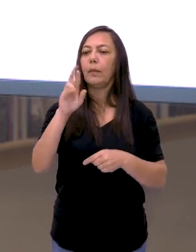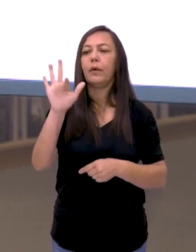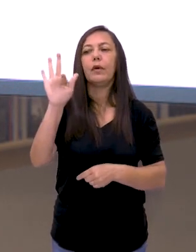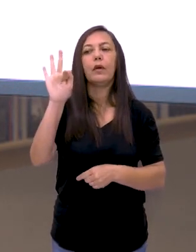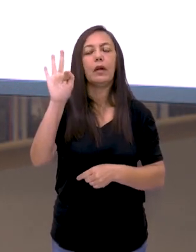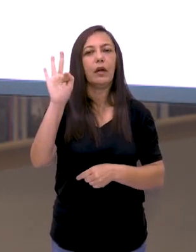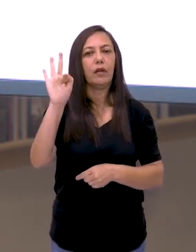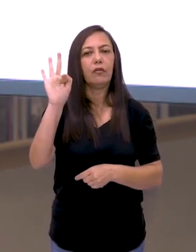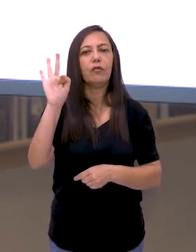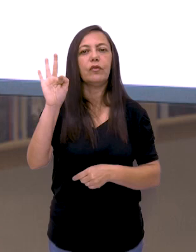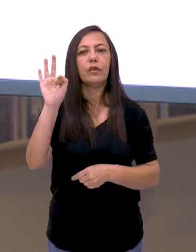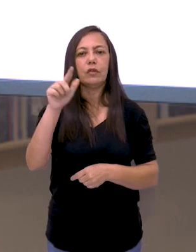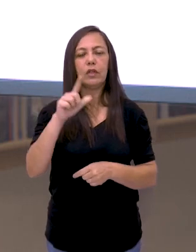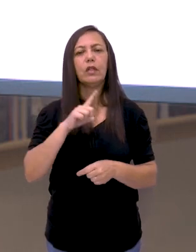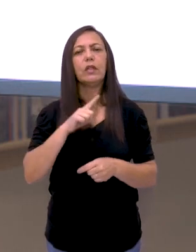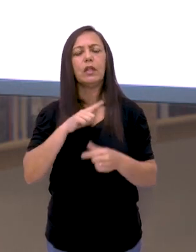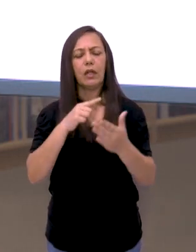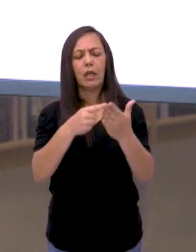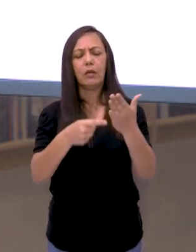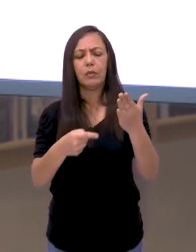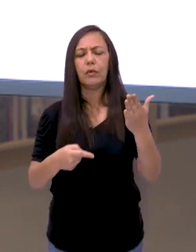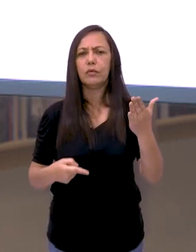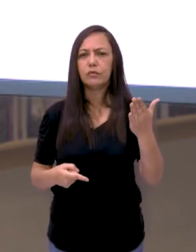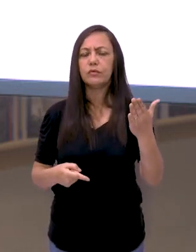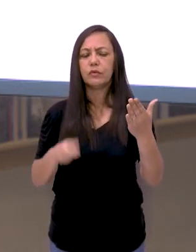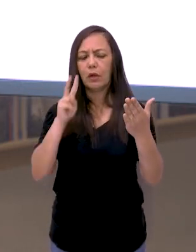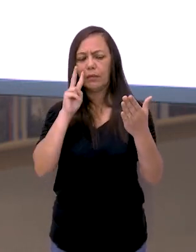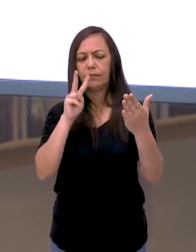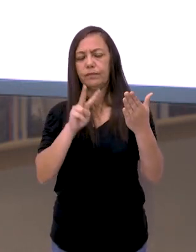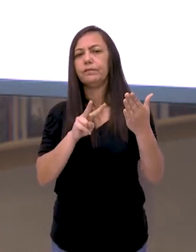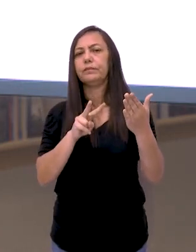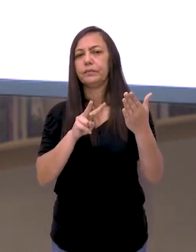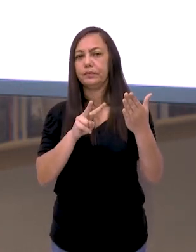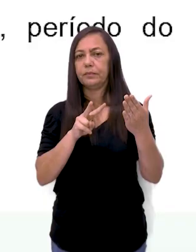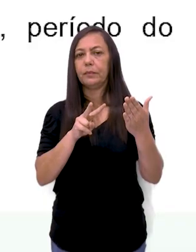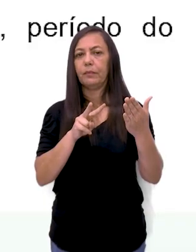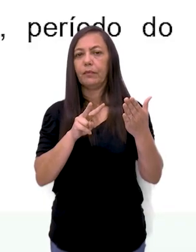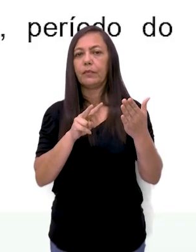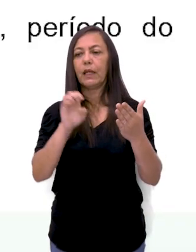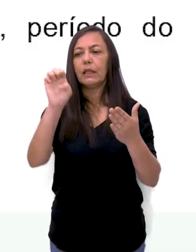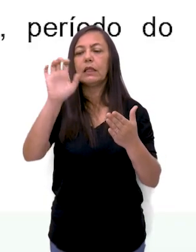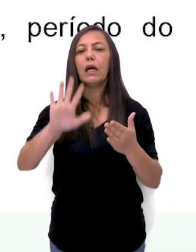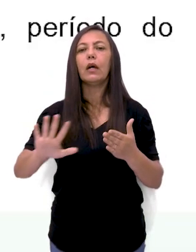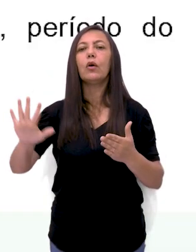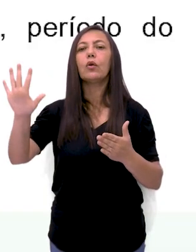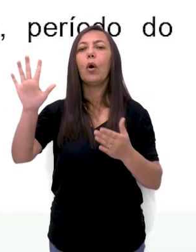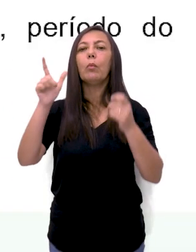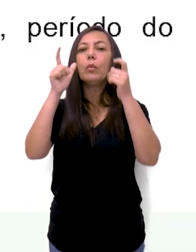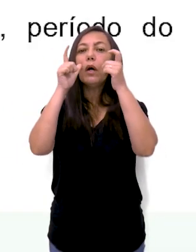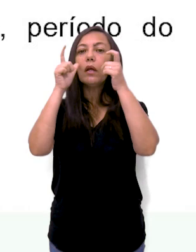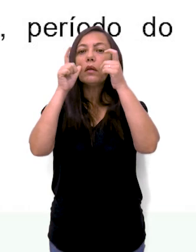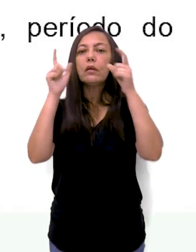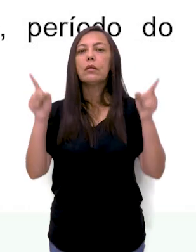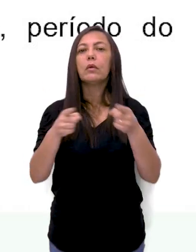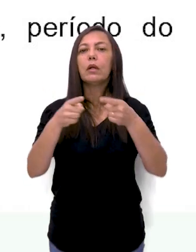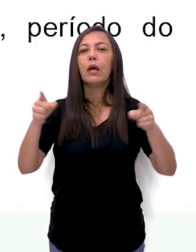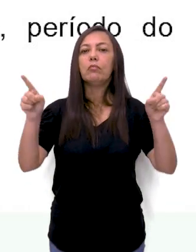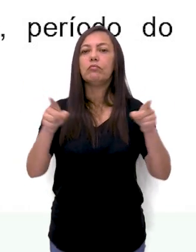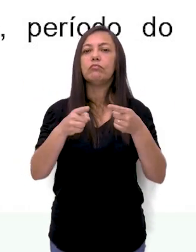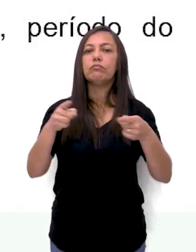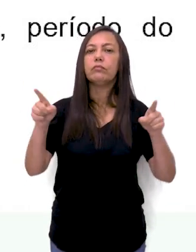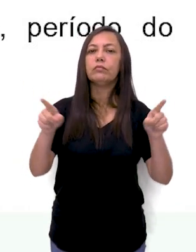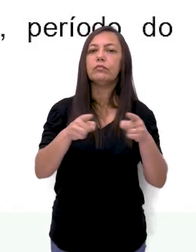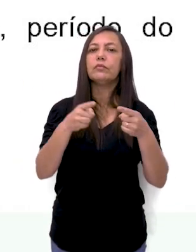isso, porque tem todo o material aí que vocês acompanham esse contexto histórico. Na Europa cresce o interesse pela música profana.